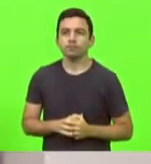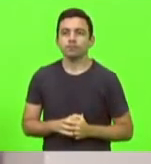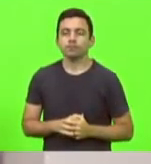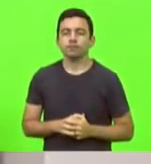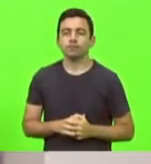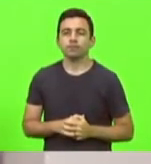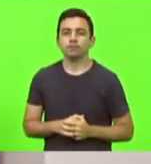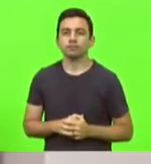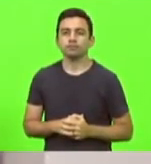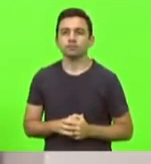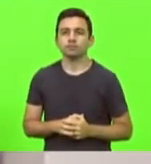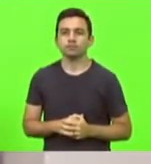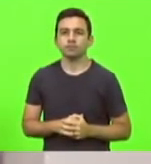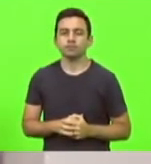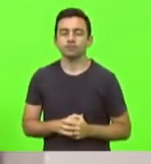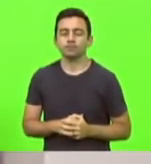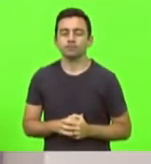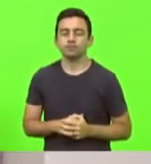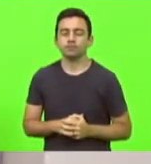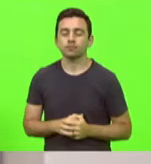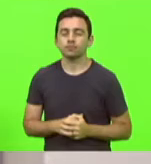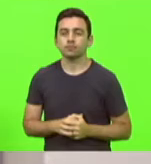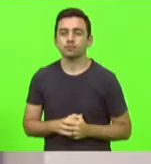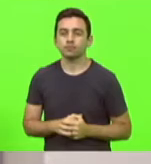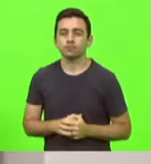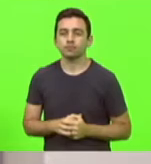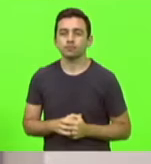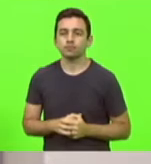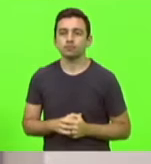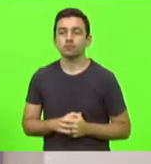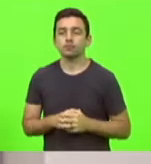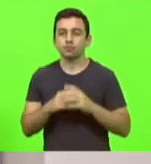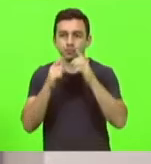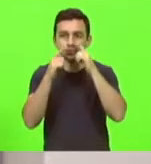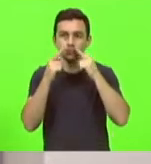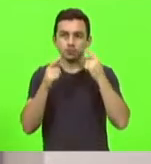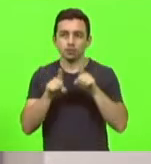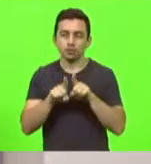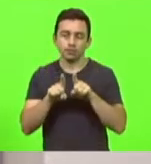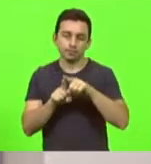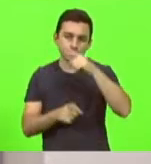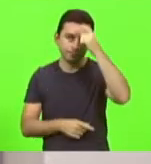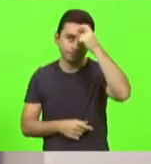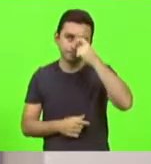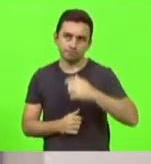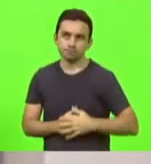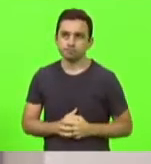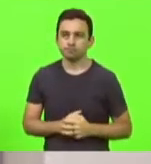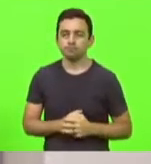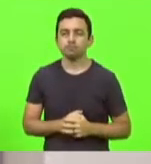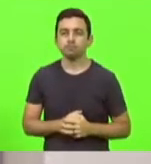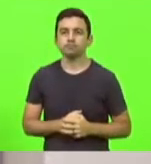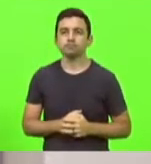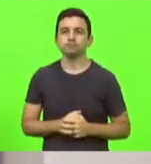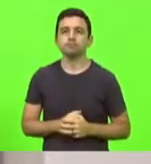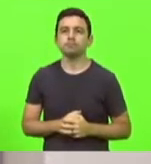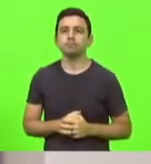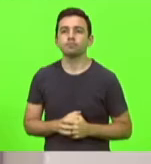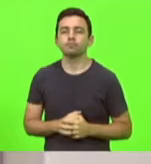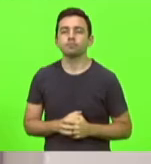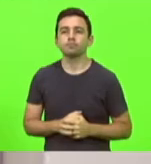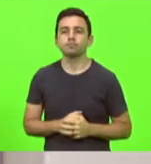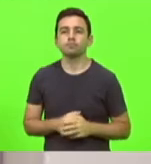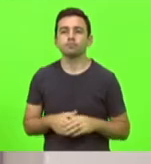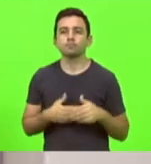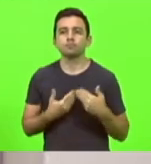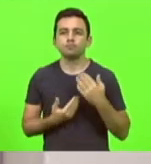Como vota o deputado Romildo Titon? Deputado Maurício. Obrigado, deputado Titon. Como vota